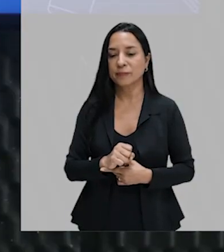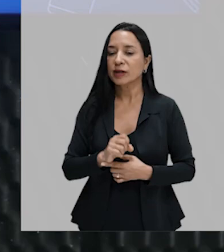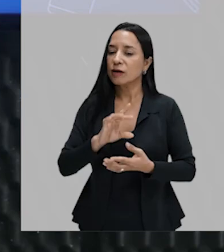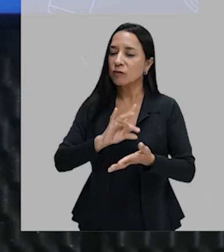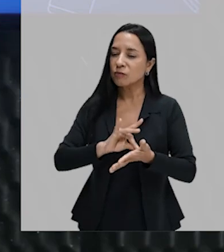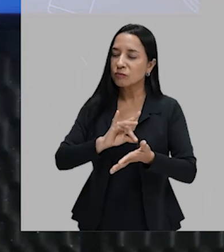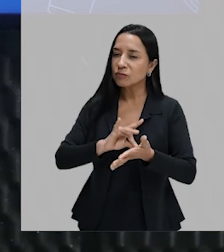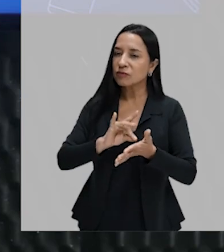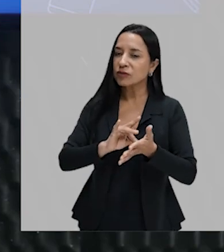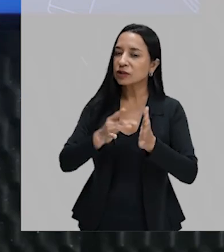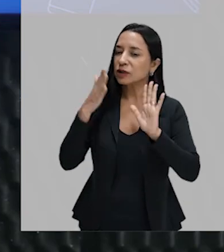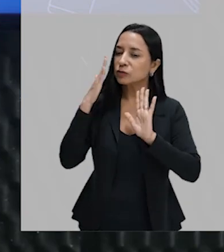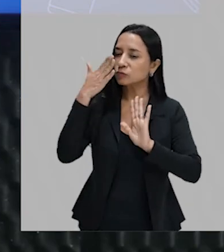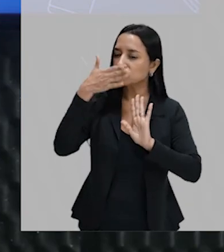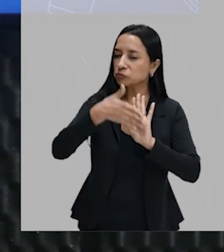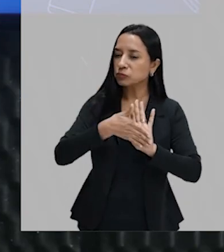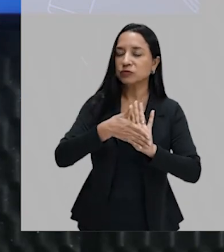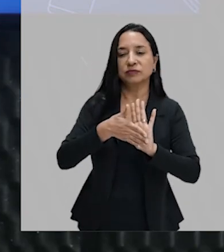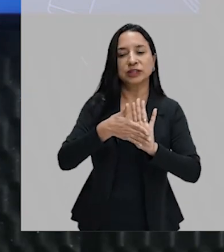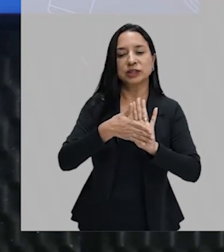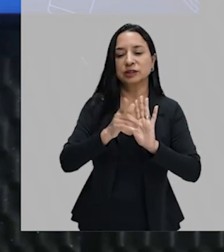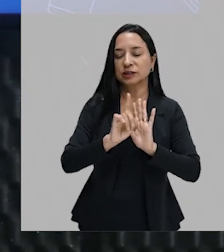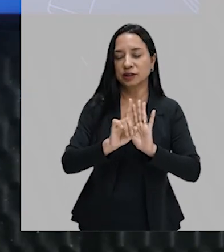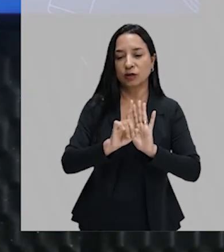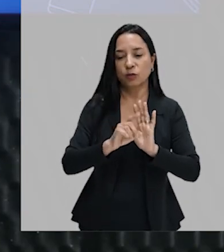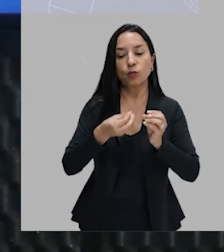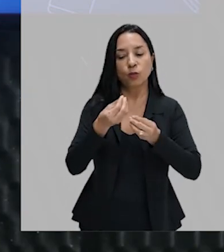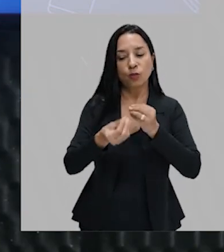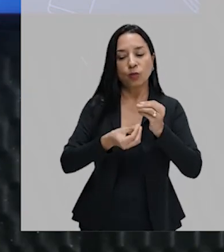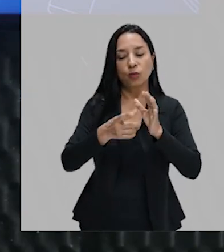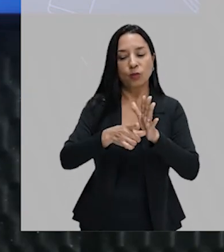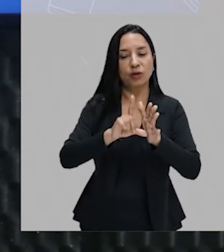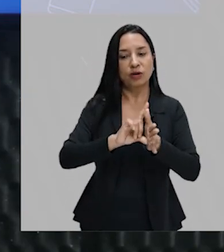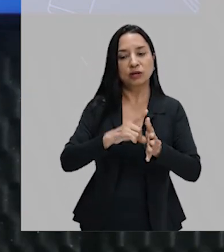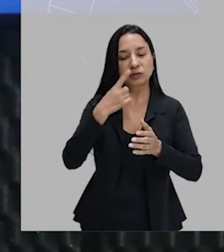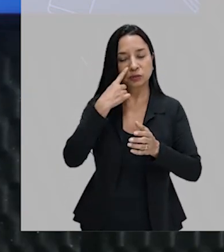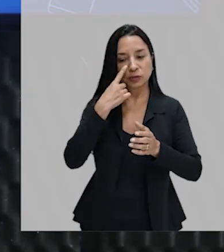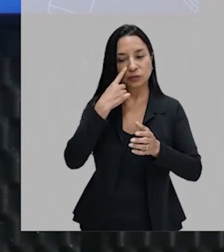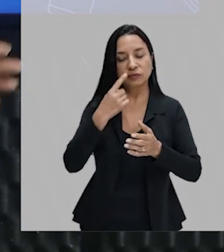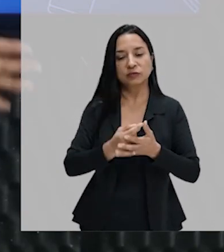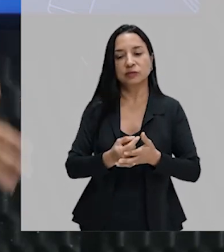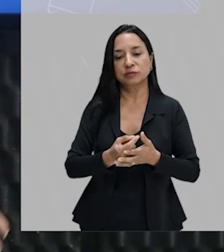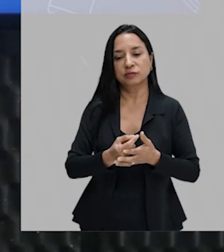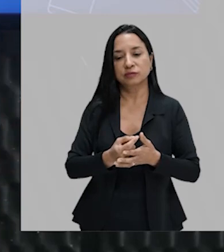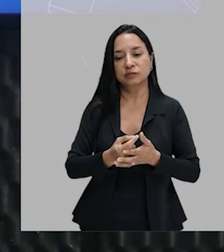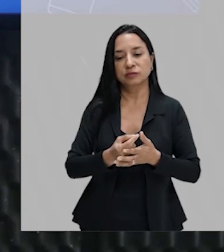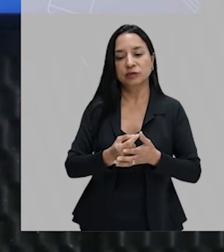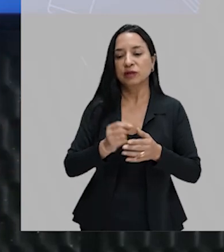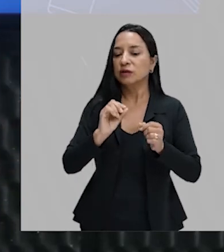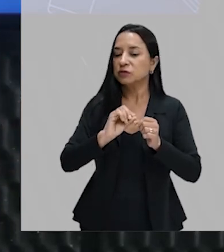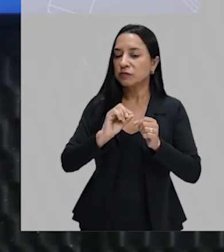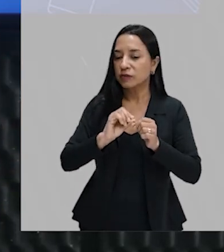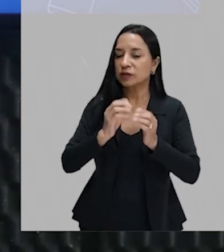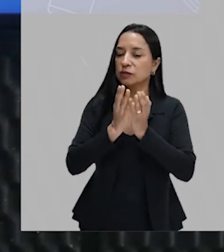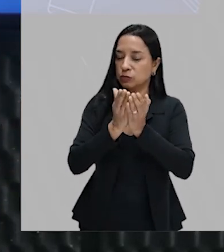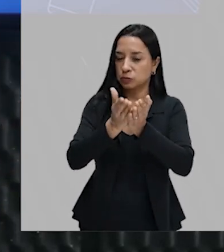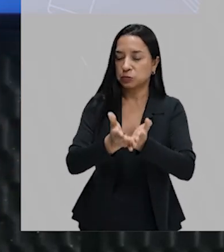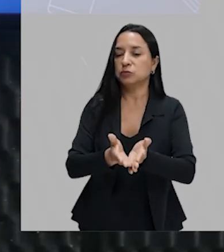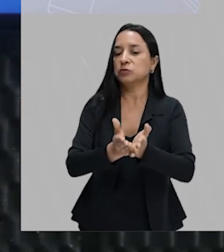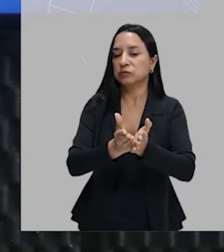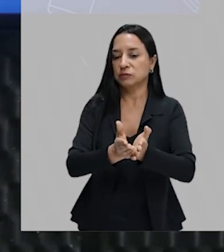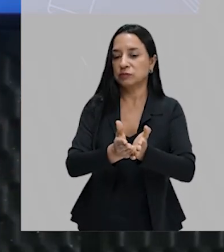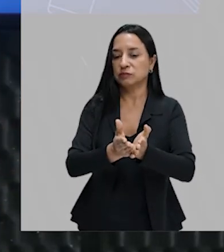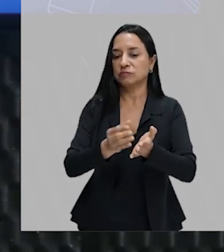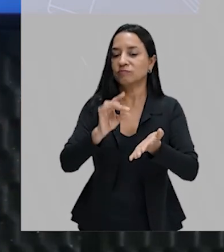veracidade comprovada como a anterior que nós vimos. realmente os navios partiram do porto